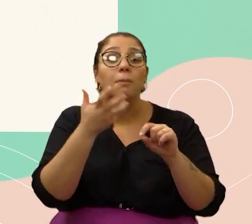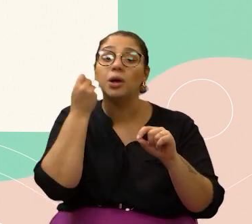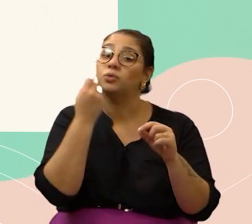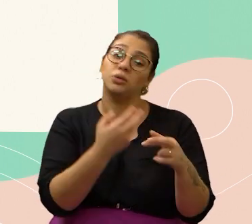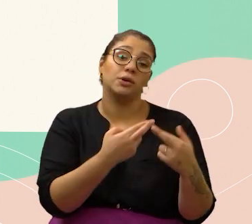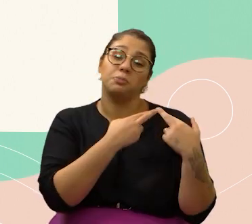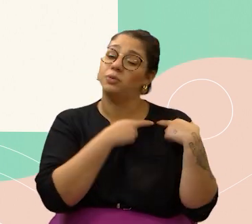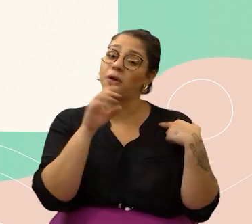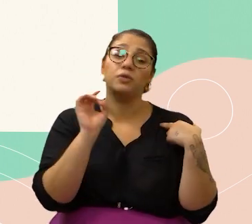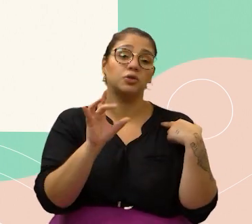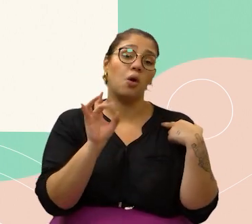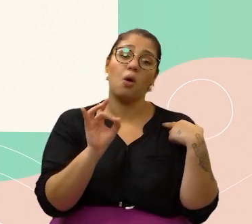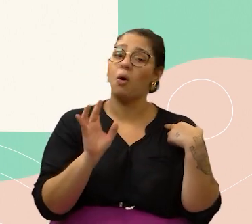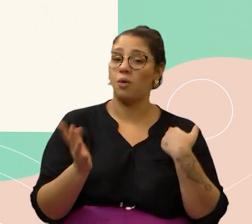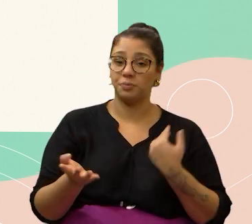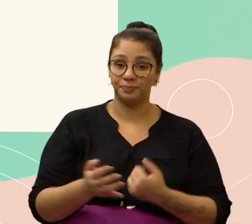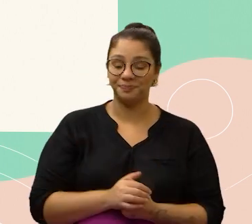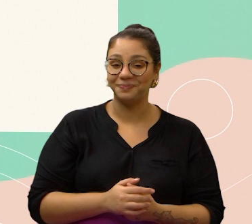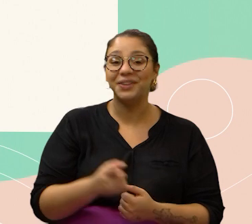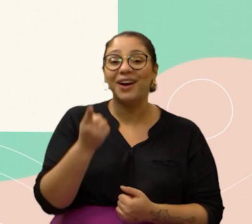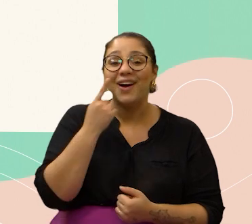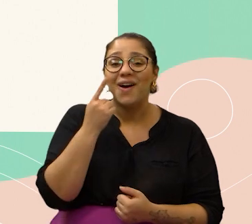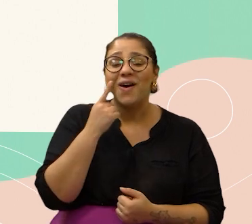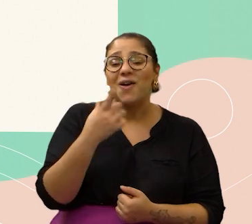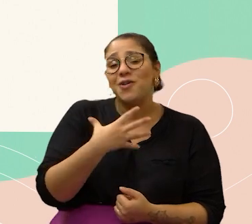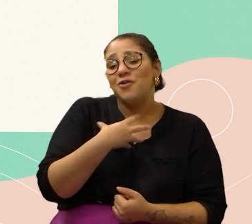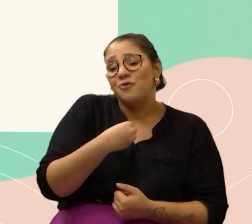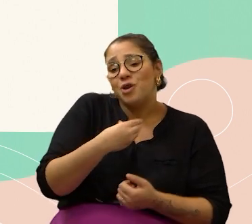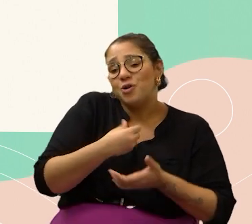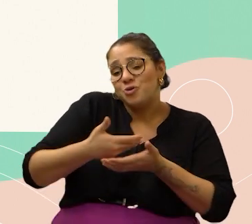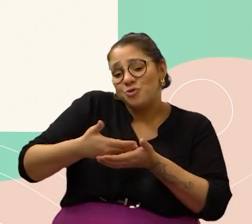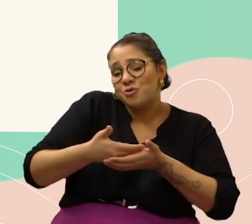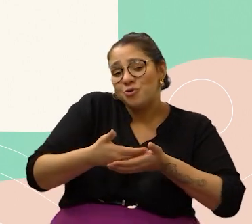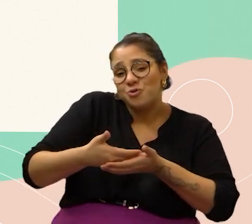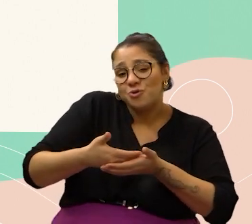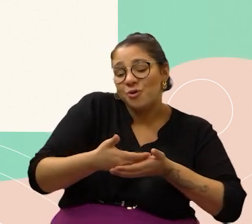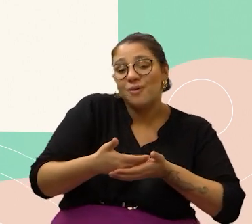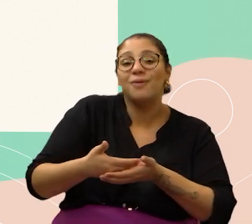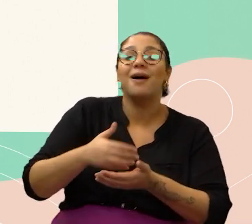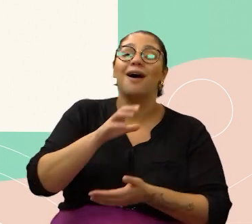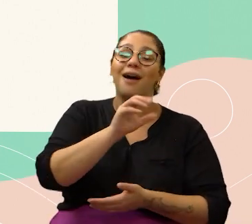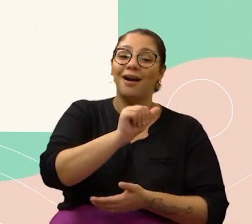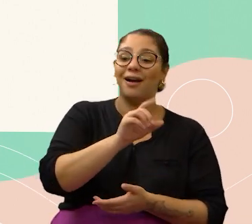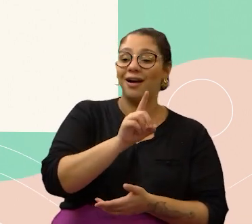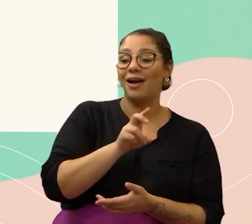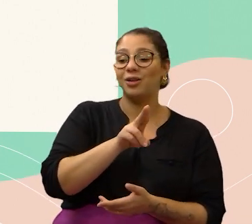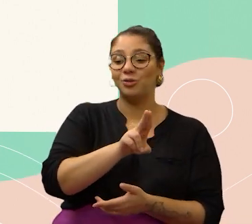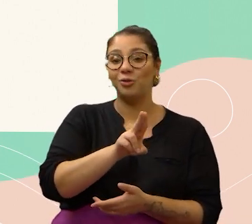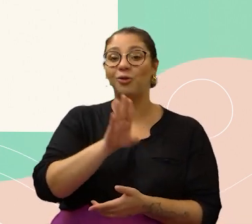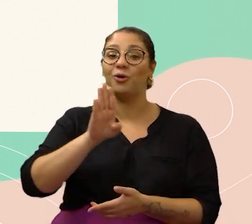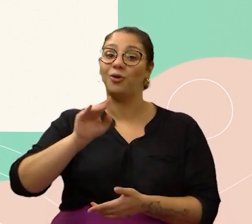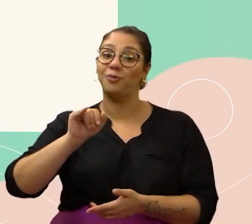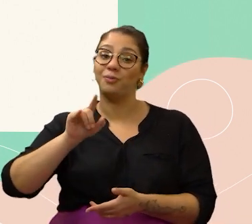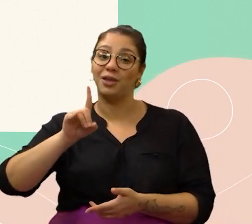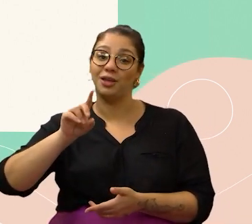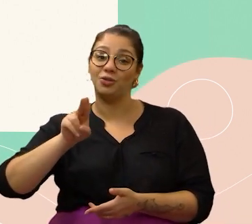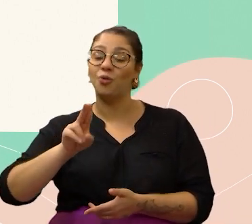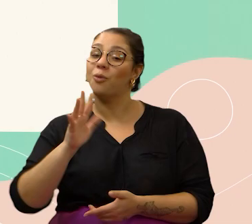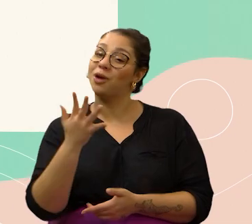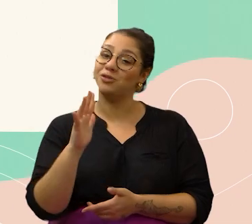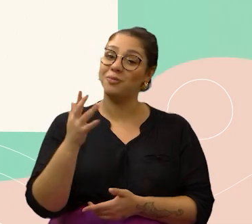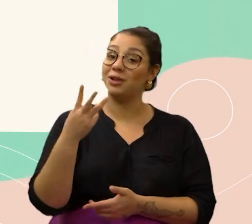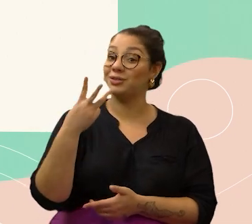nada tira o seu charme. Já é castrado e tem mais ou menos um ano. Frederico só precisa de uma adoção